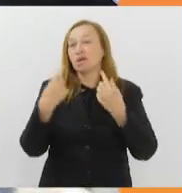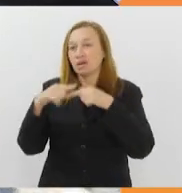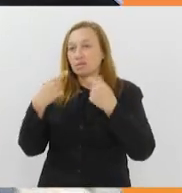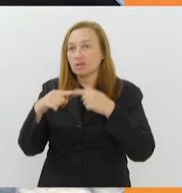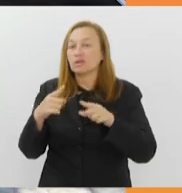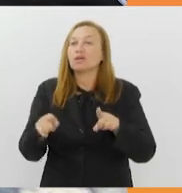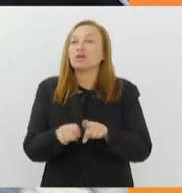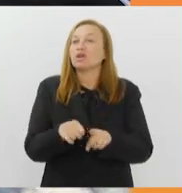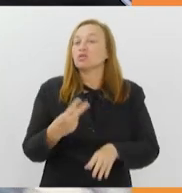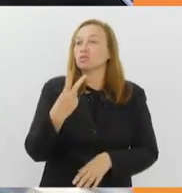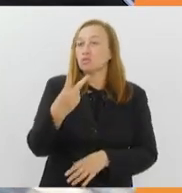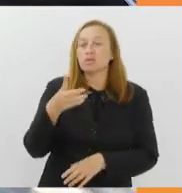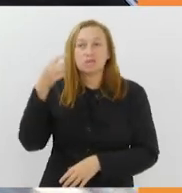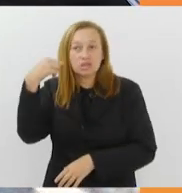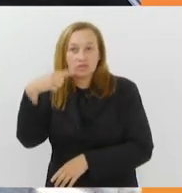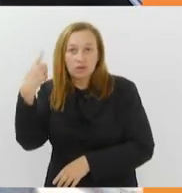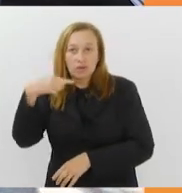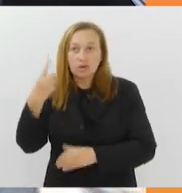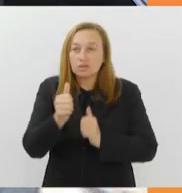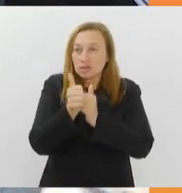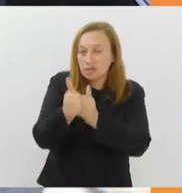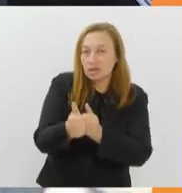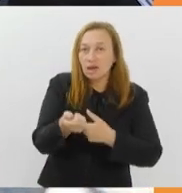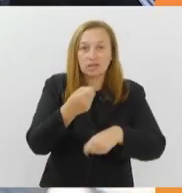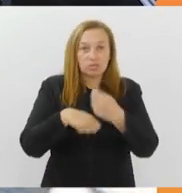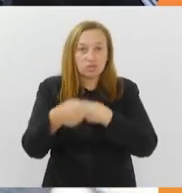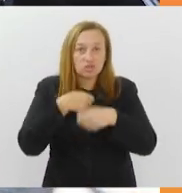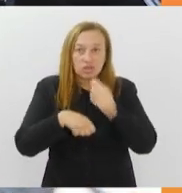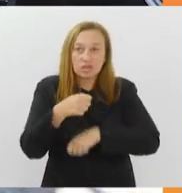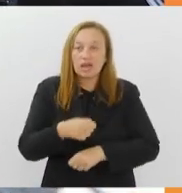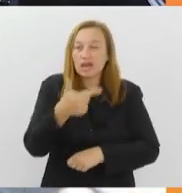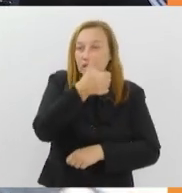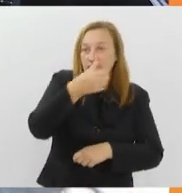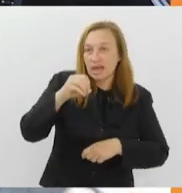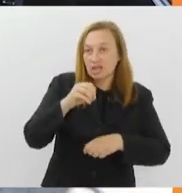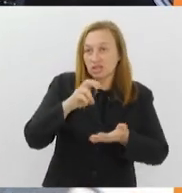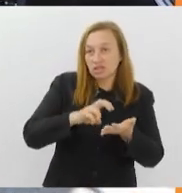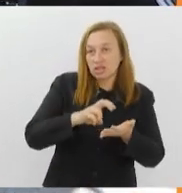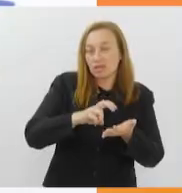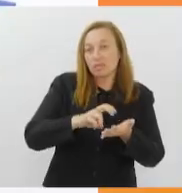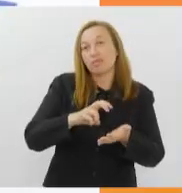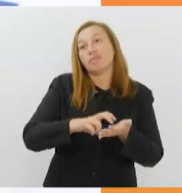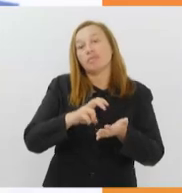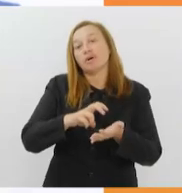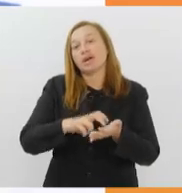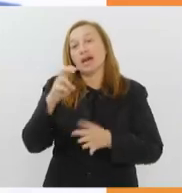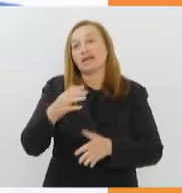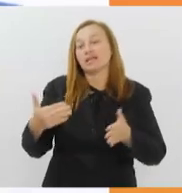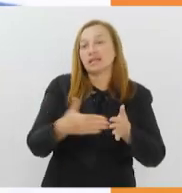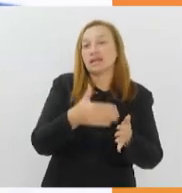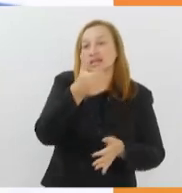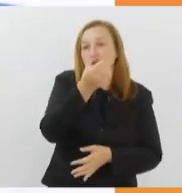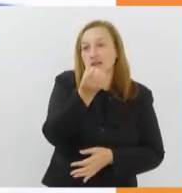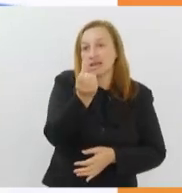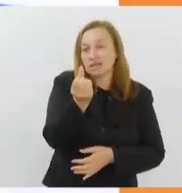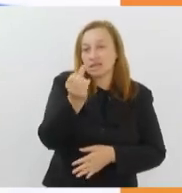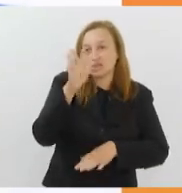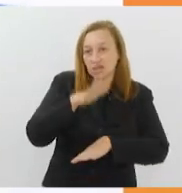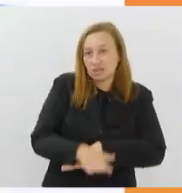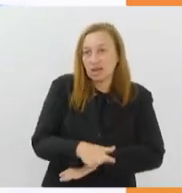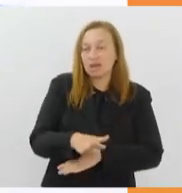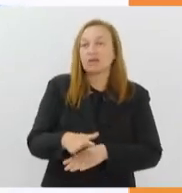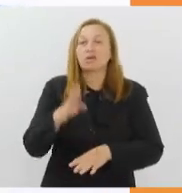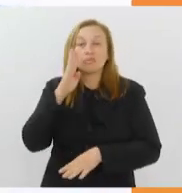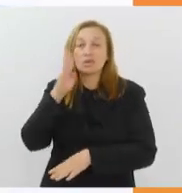feitos por dois advogados em auxiliar administrativo, sempre das 10 da manhã às 6 da tarde. Os principais atendimentos observados nas